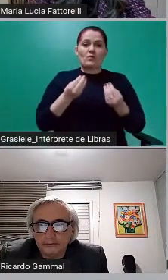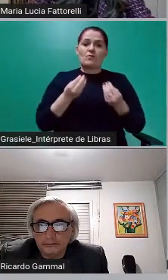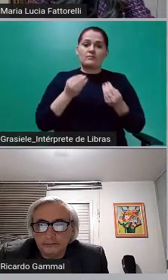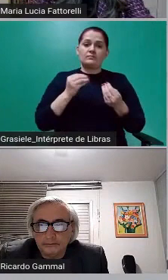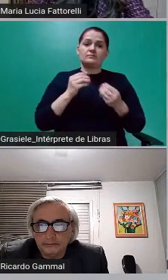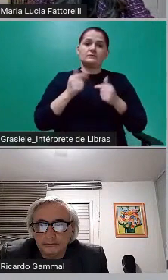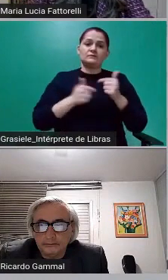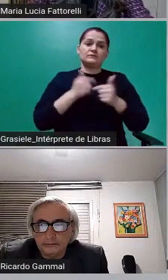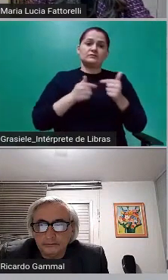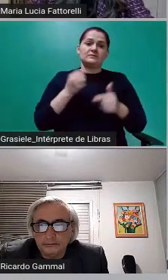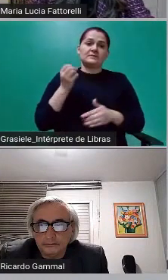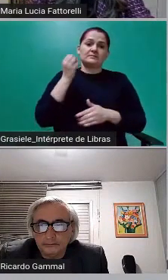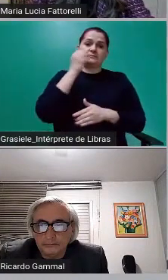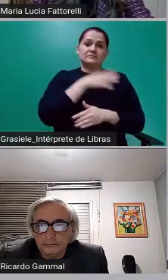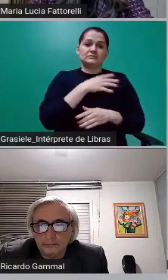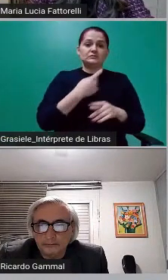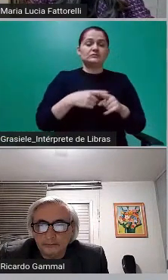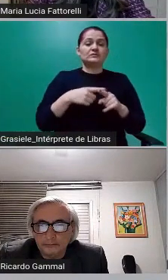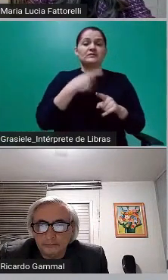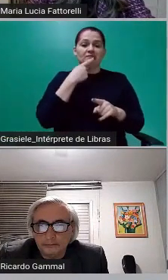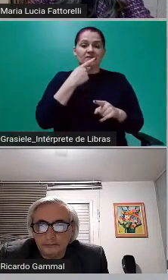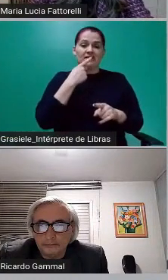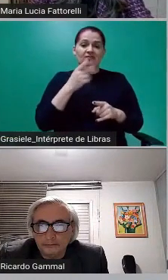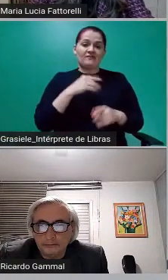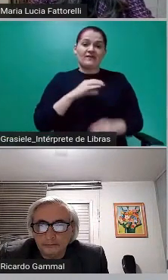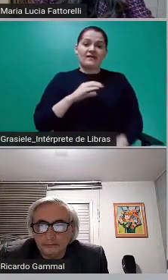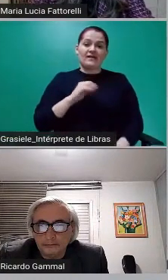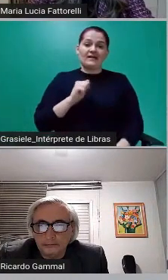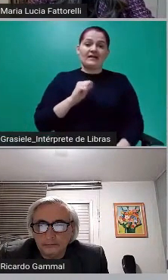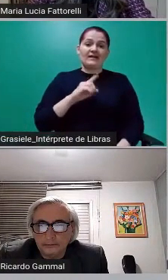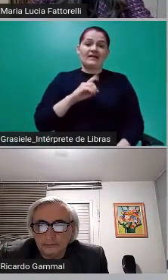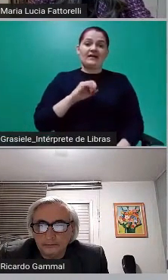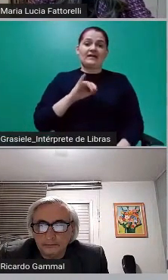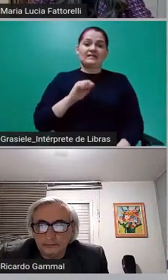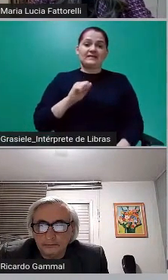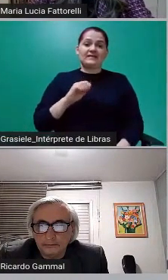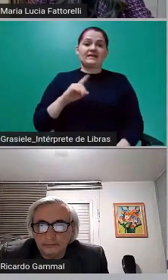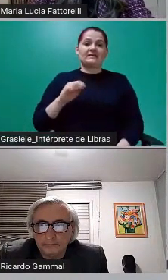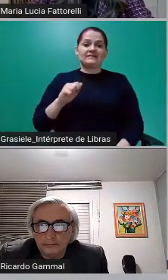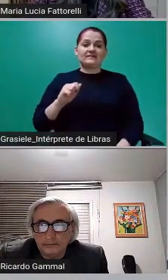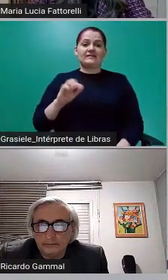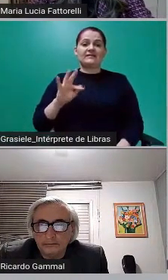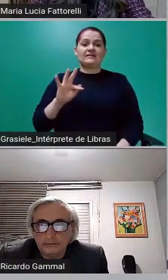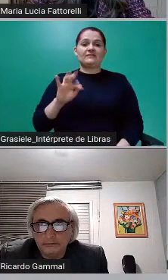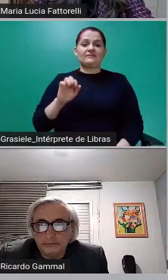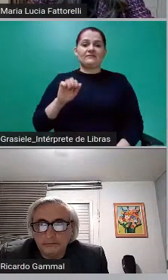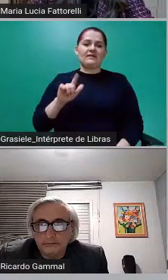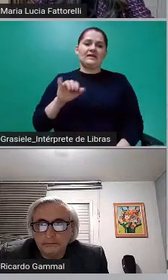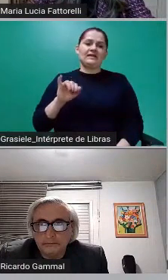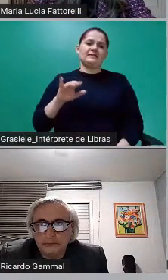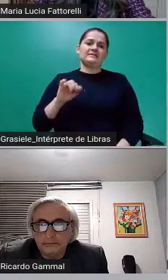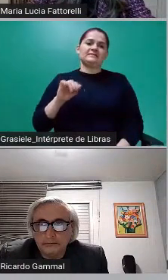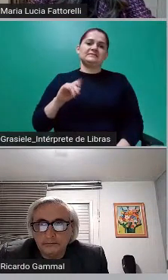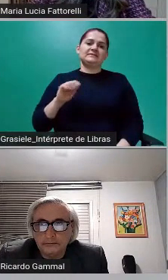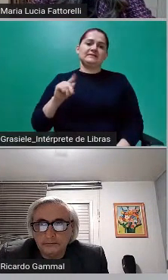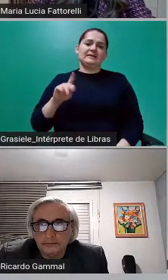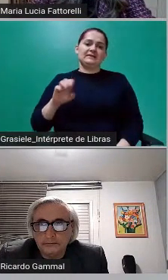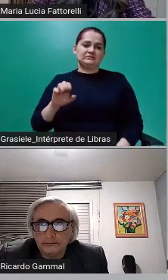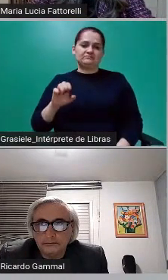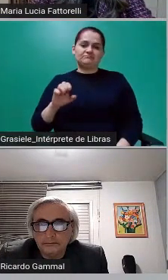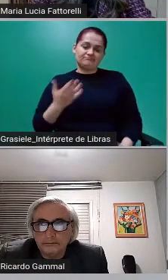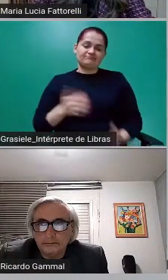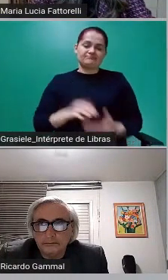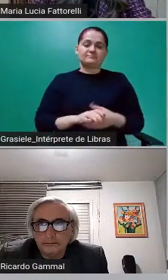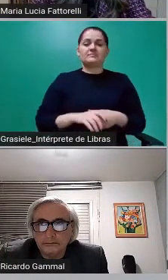chamada cadeia da felicidade. Uma dessas operações, o Fundo de Liquidez vendeu títulos para a